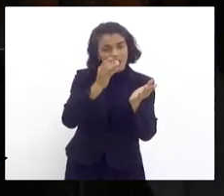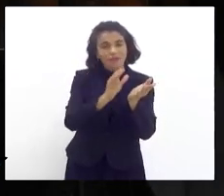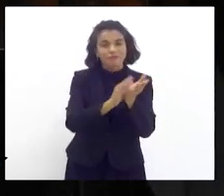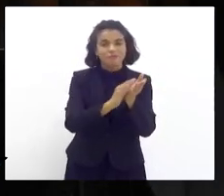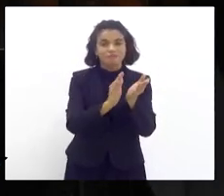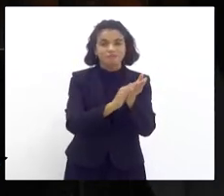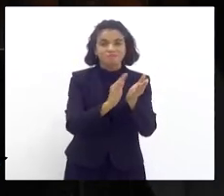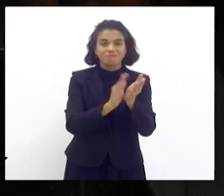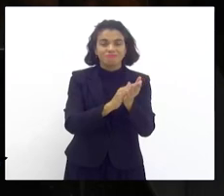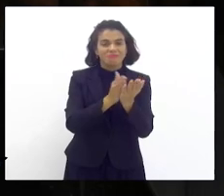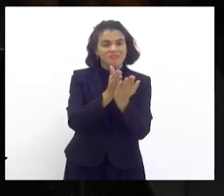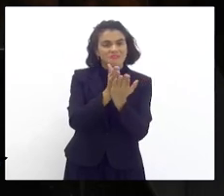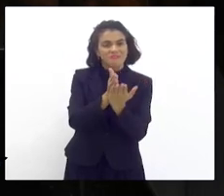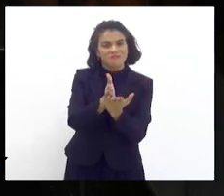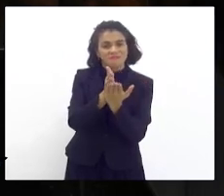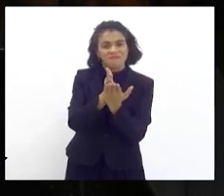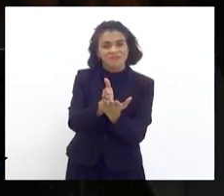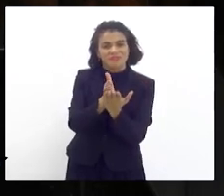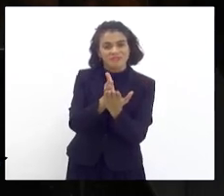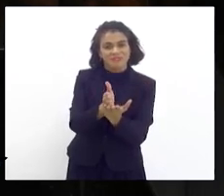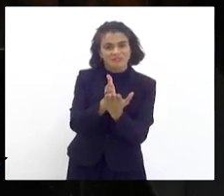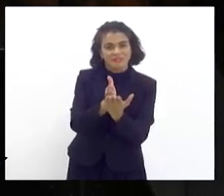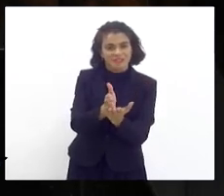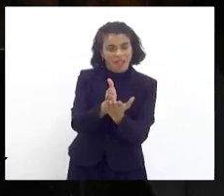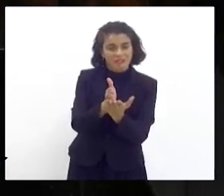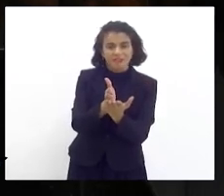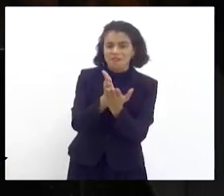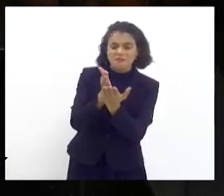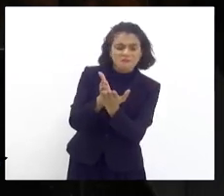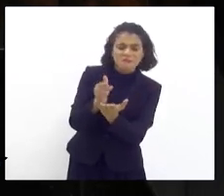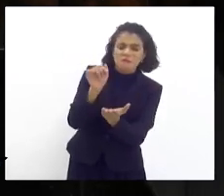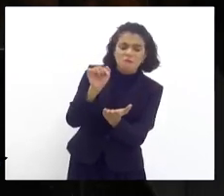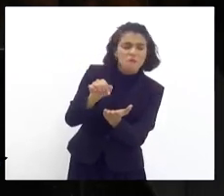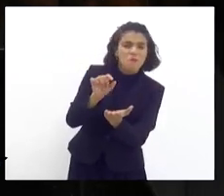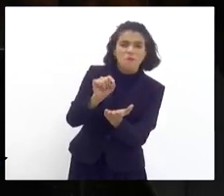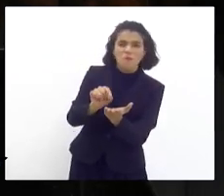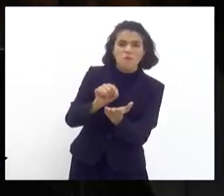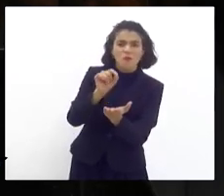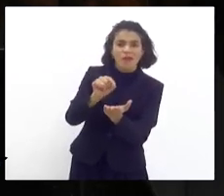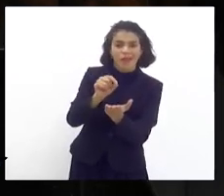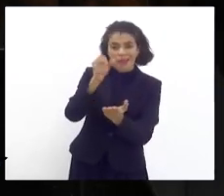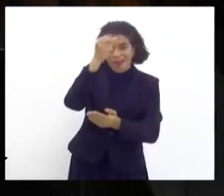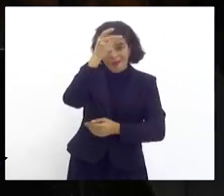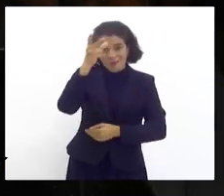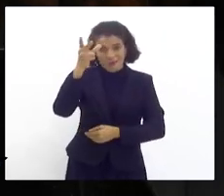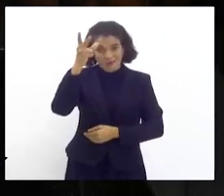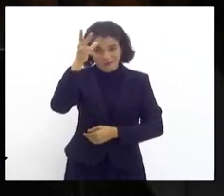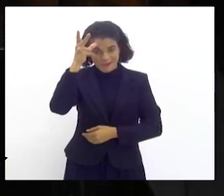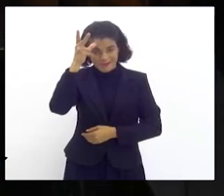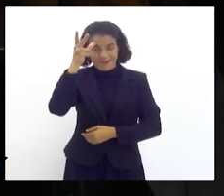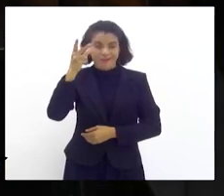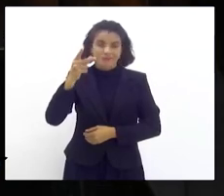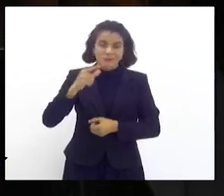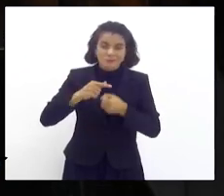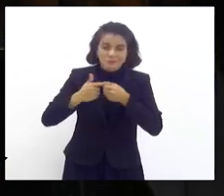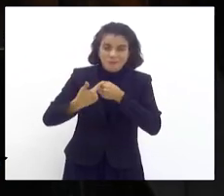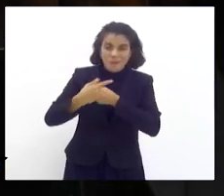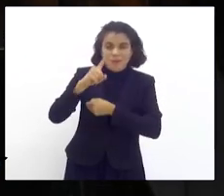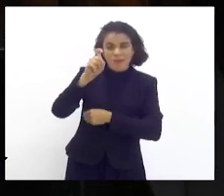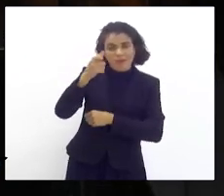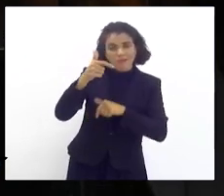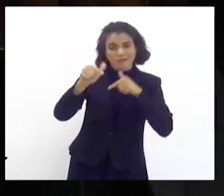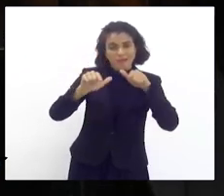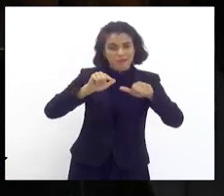fidelidade. Fidelidade ao município que o senhor trabalhou como